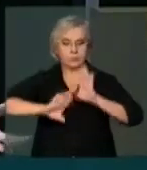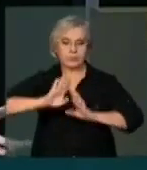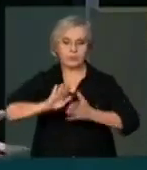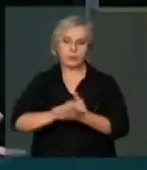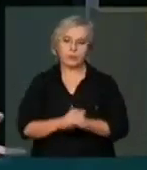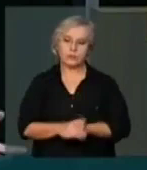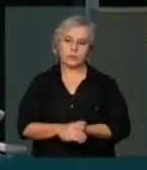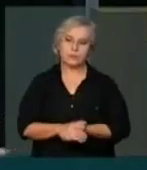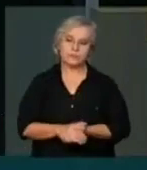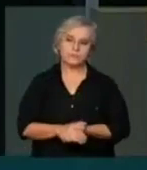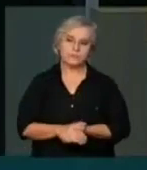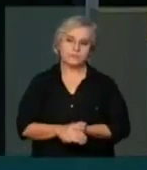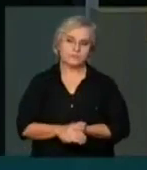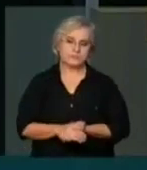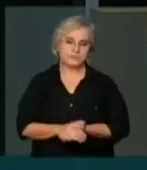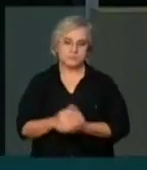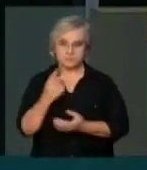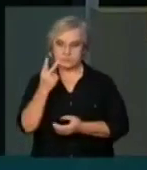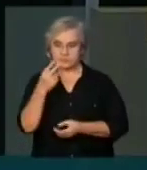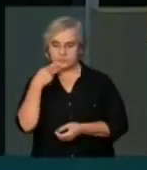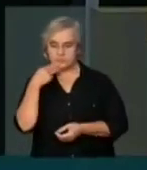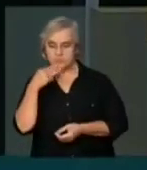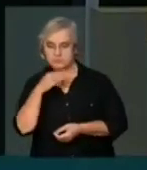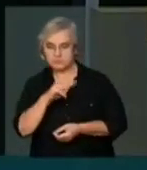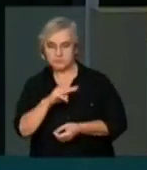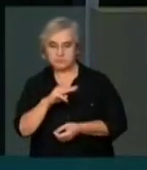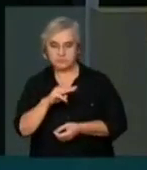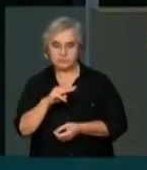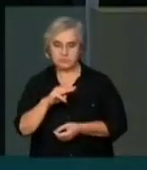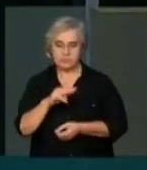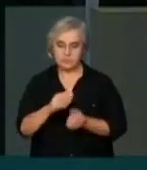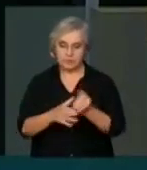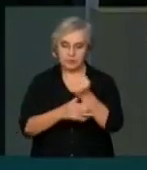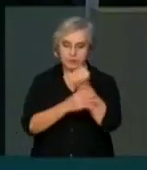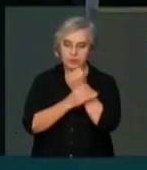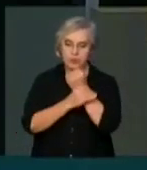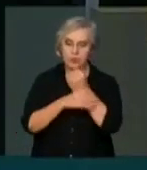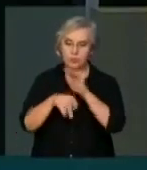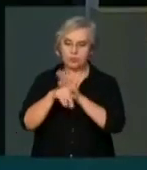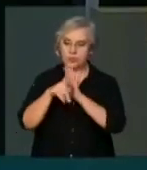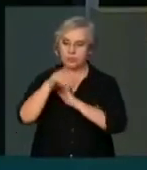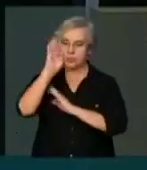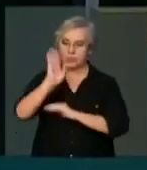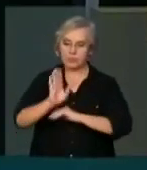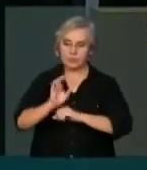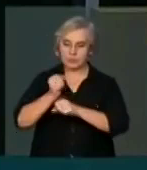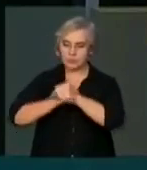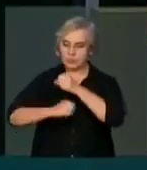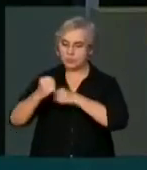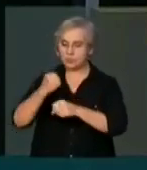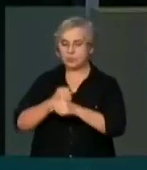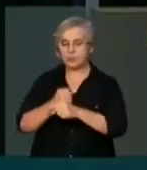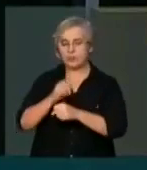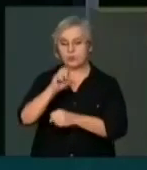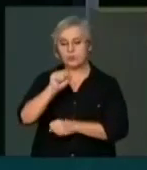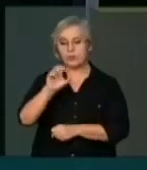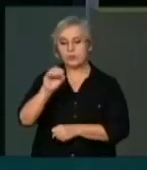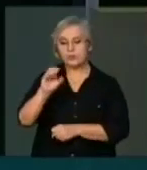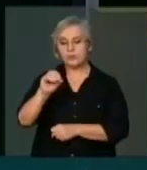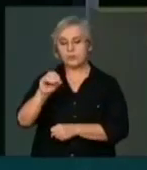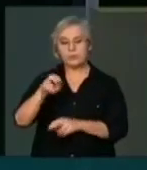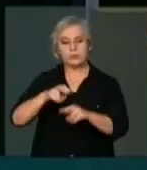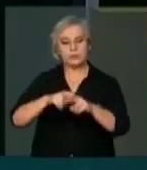Soma-se ao fato de que 2 milhões de acionamentos de seguro no Brasil no último ano, apenas 800 foram por